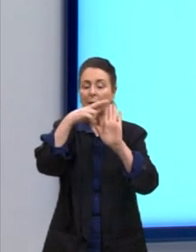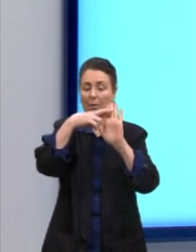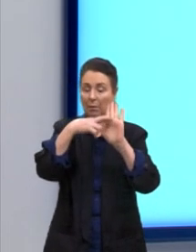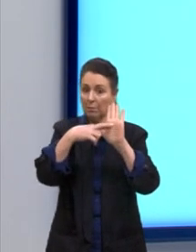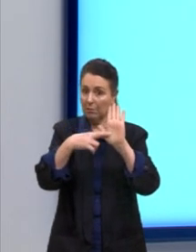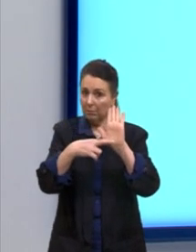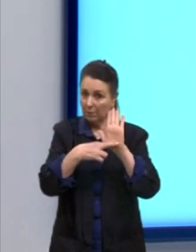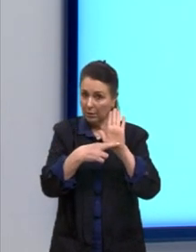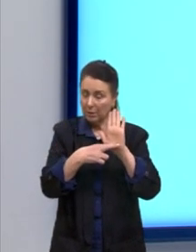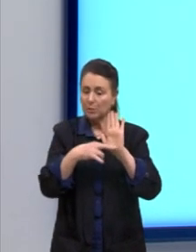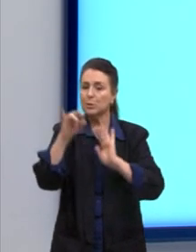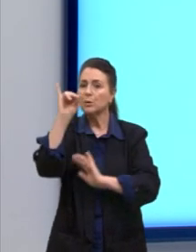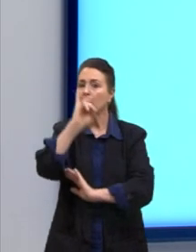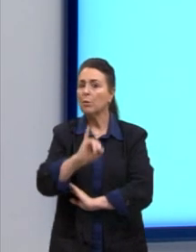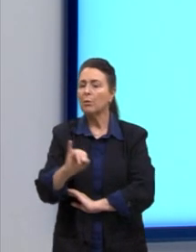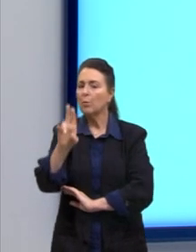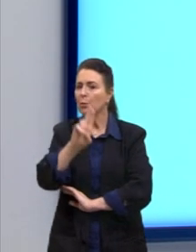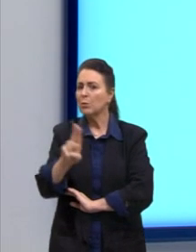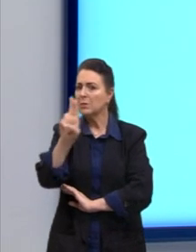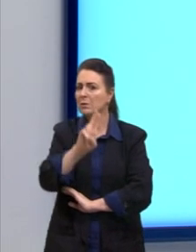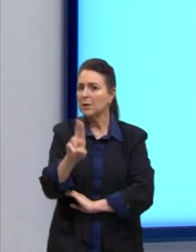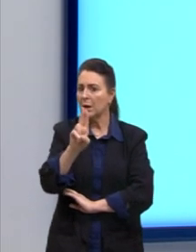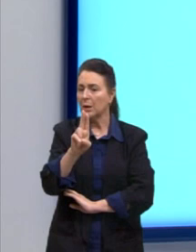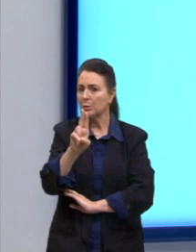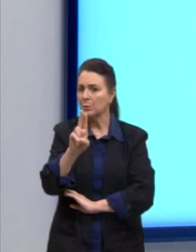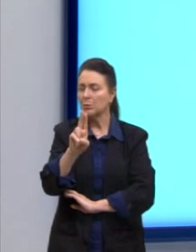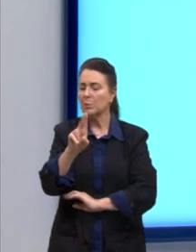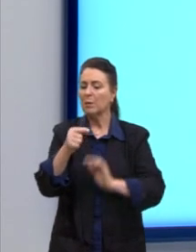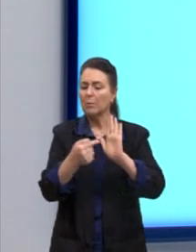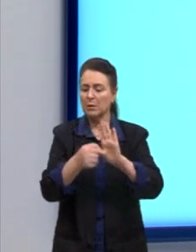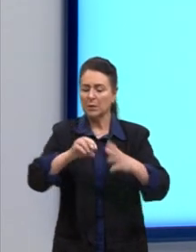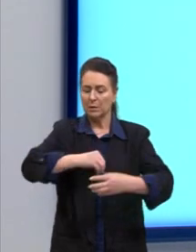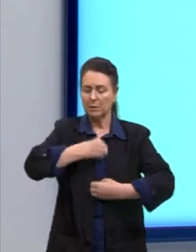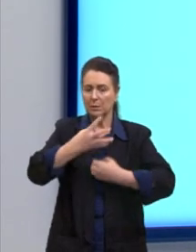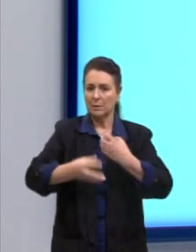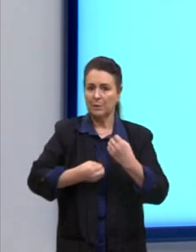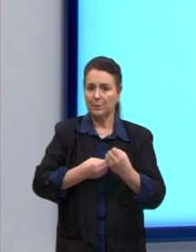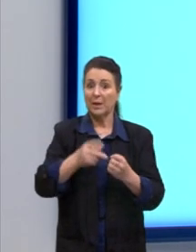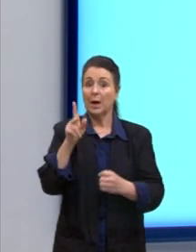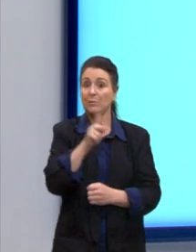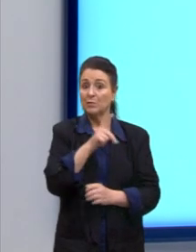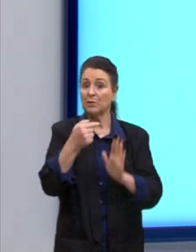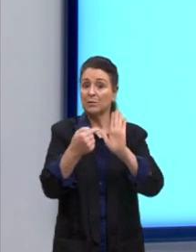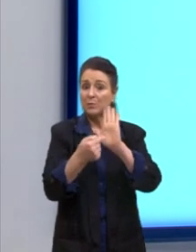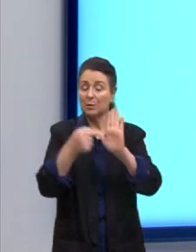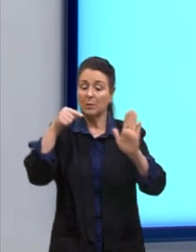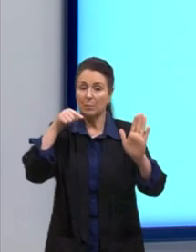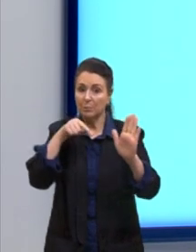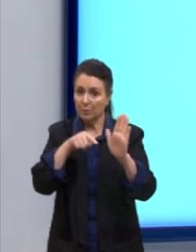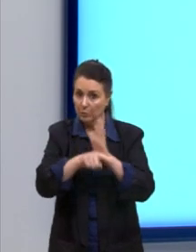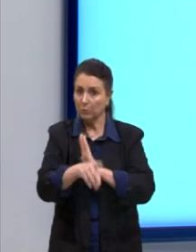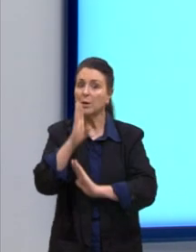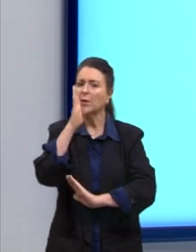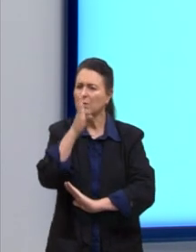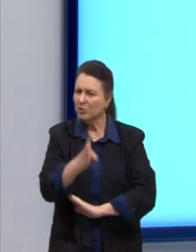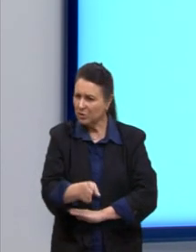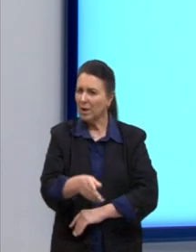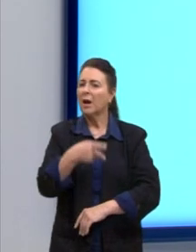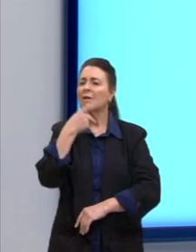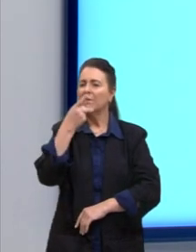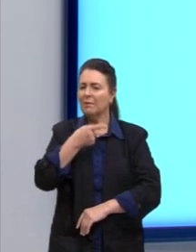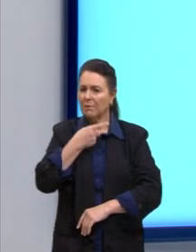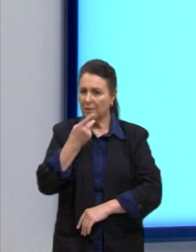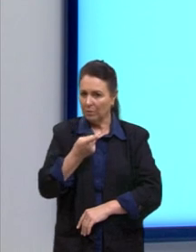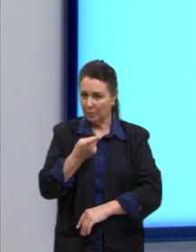usados na escolha desses recursos expressivos. Eu trouxe aqui uma questão que eu já falei com vocês, tá?